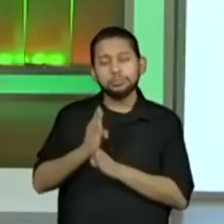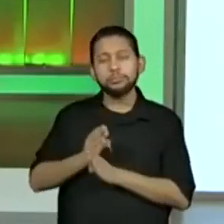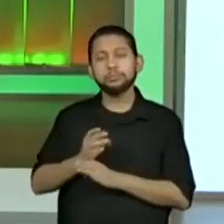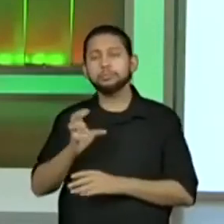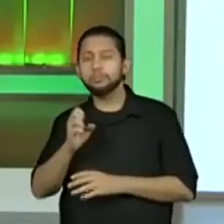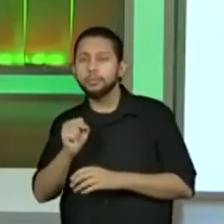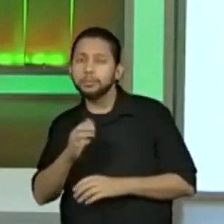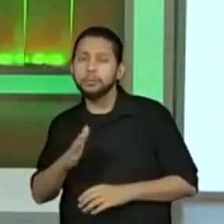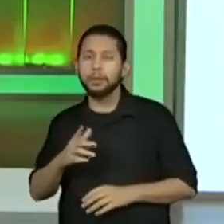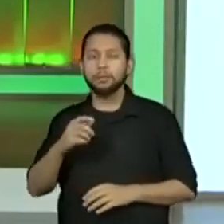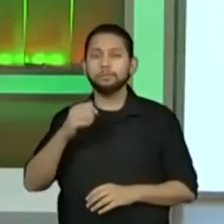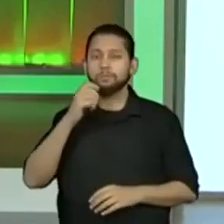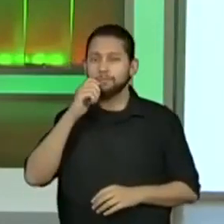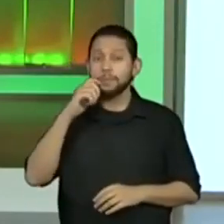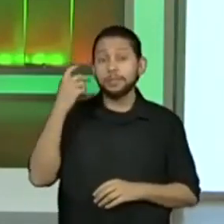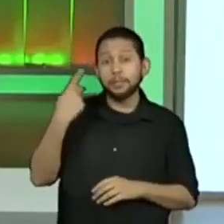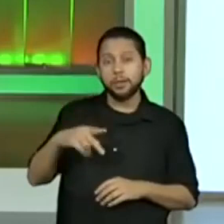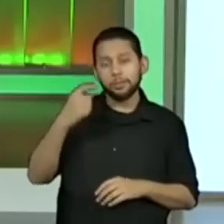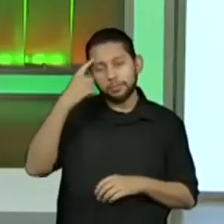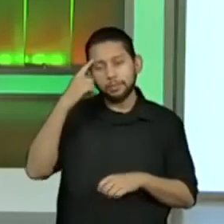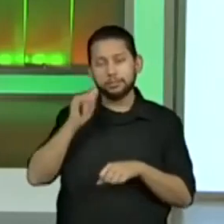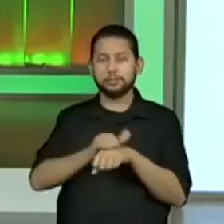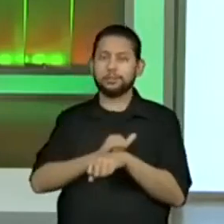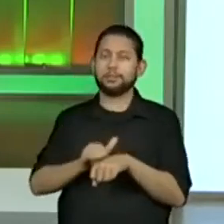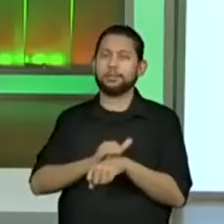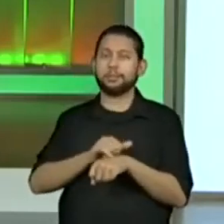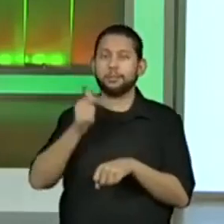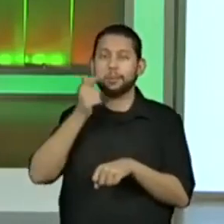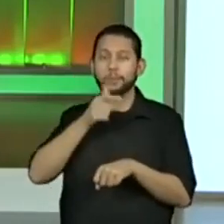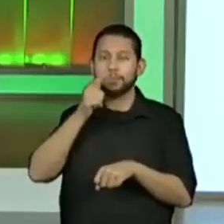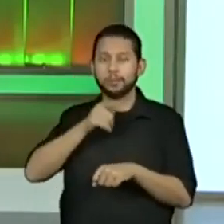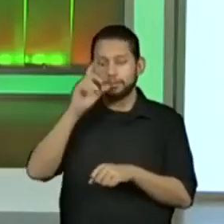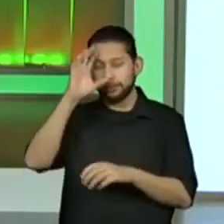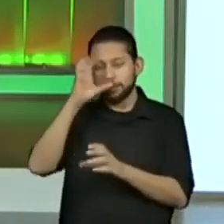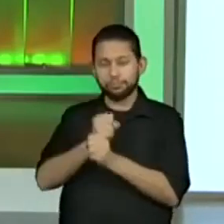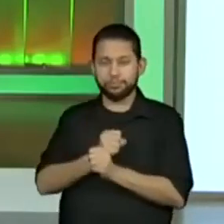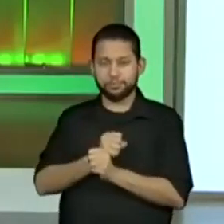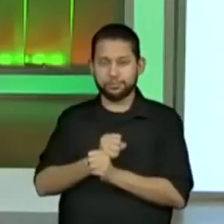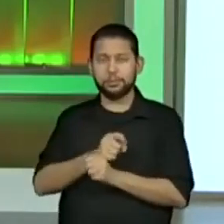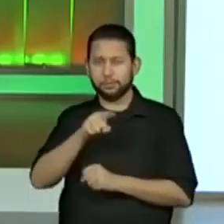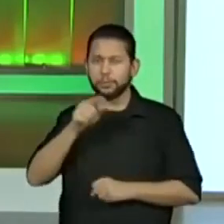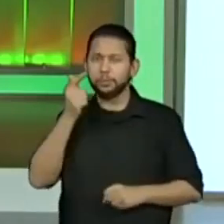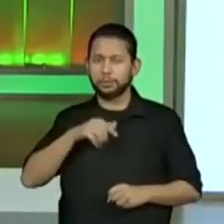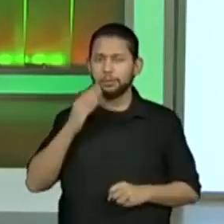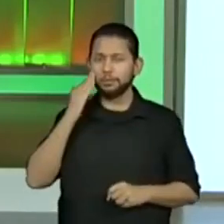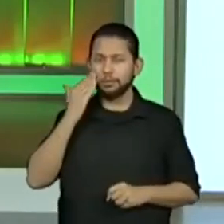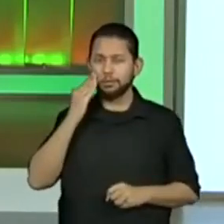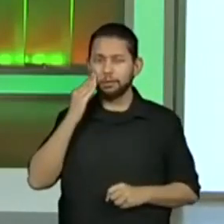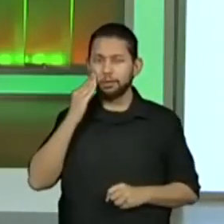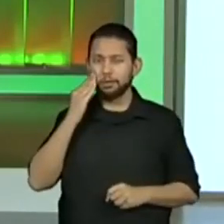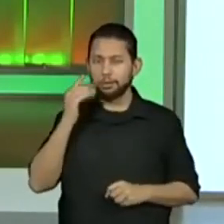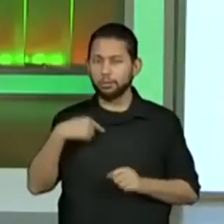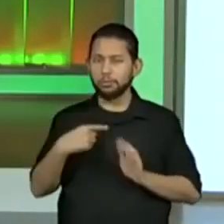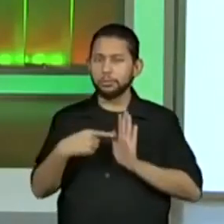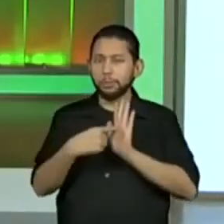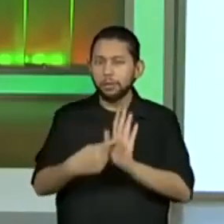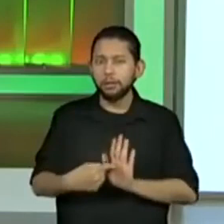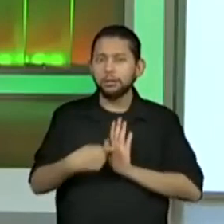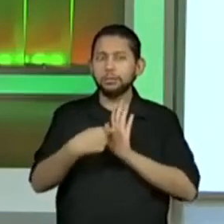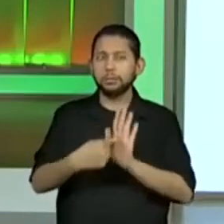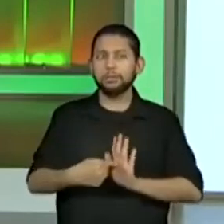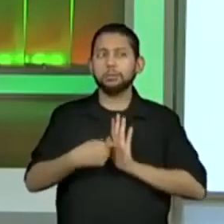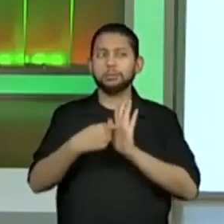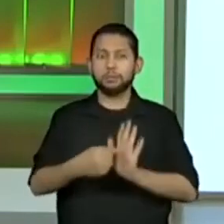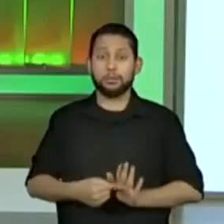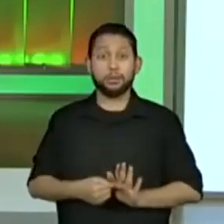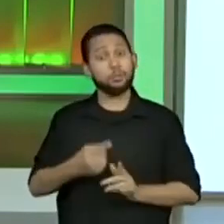precisa arranjar uma estratégia para estimar, certo? E aí, vocês entenderam o movimento que eu fiz? Esse é o movimento que